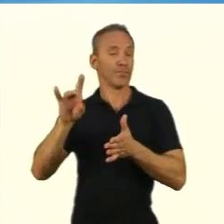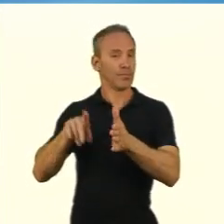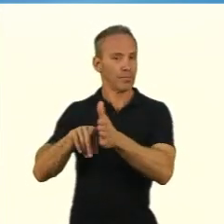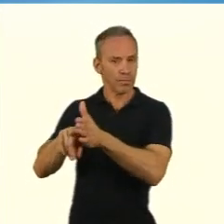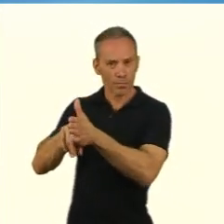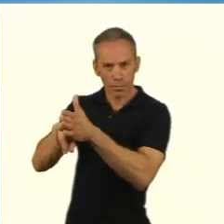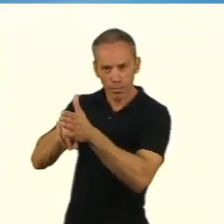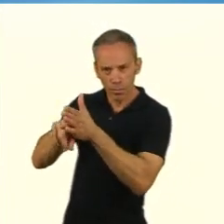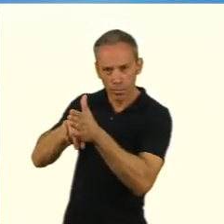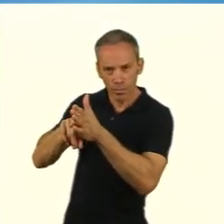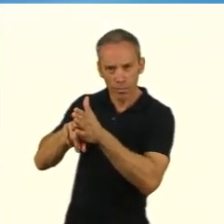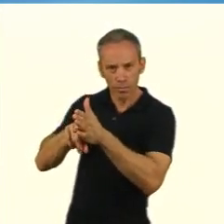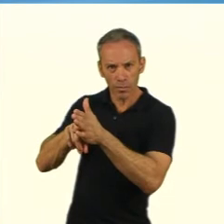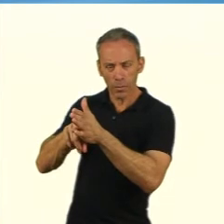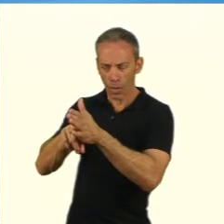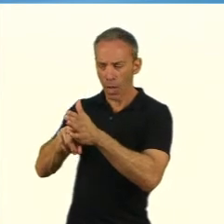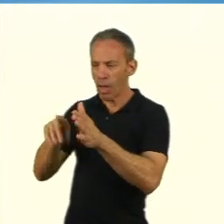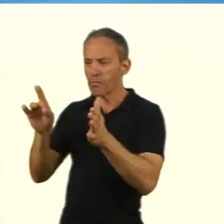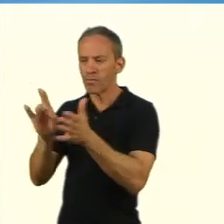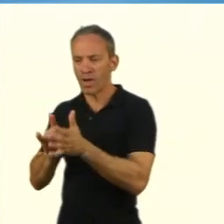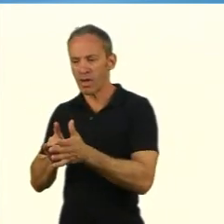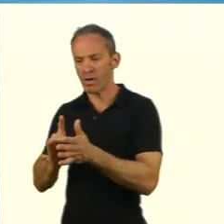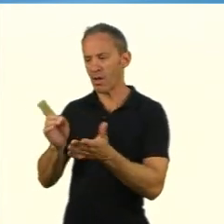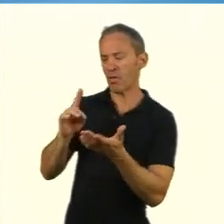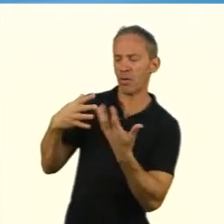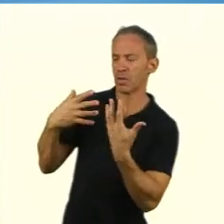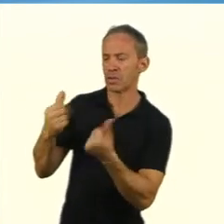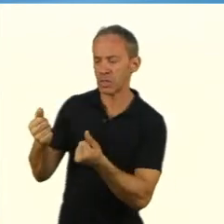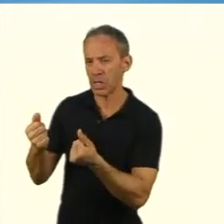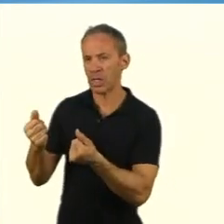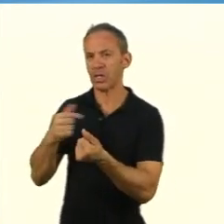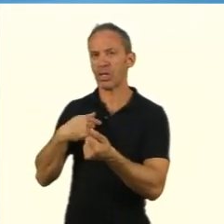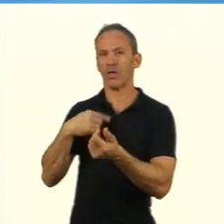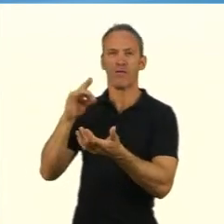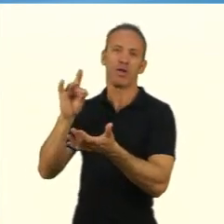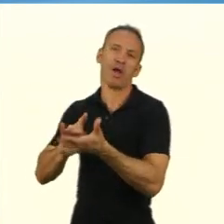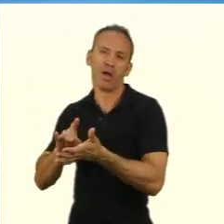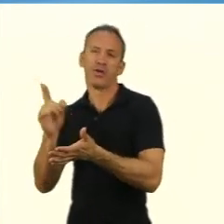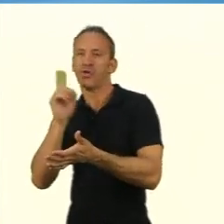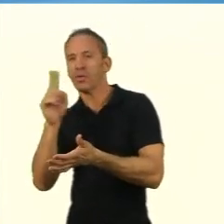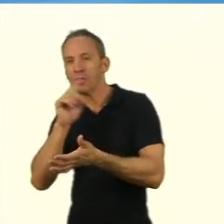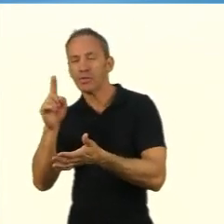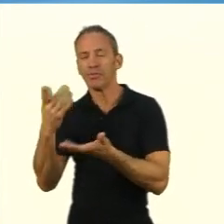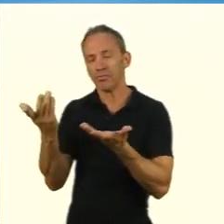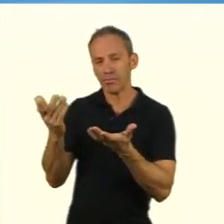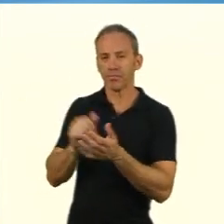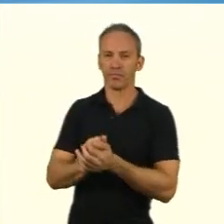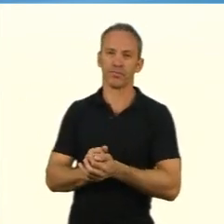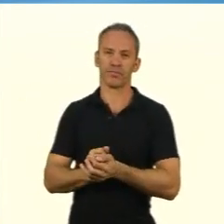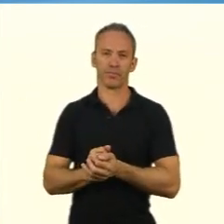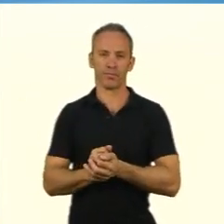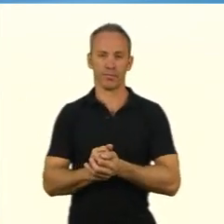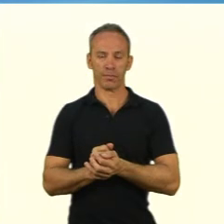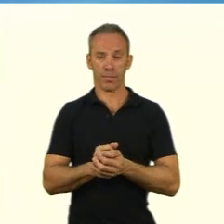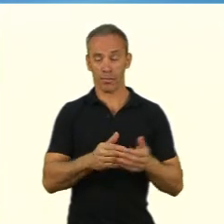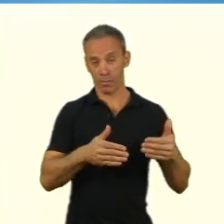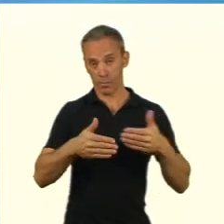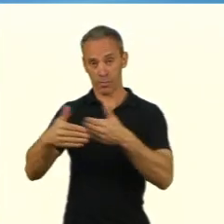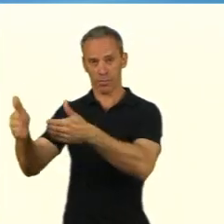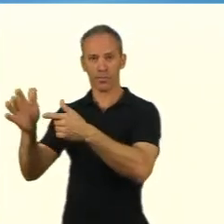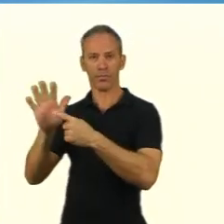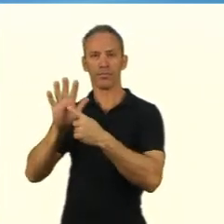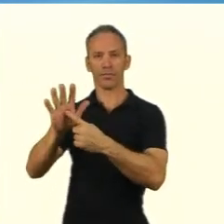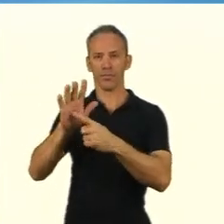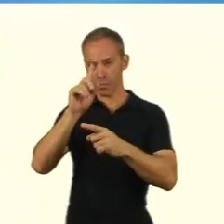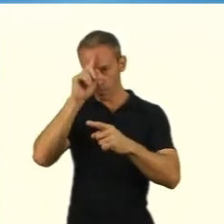como dizem os teóricos da ciência atuais uma pesquisa muitas vezes pode ser ou deve ser uma